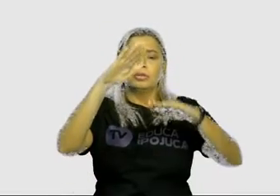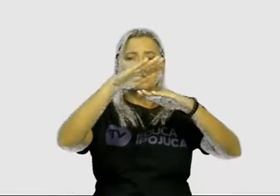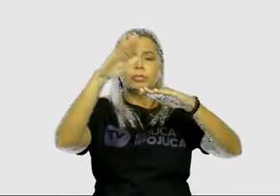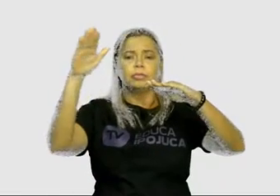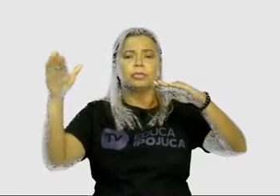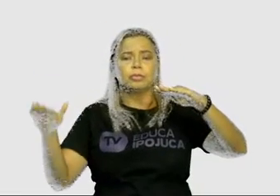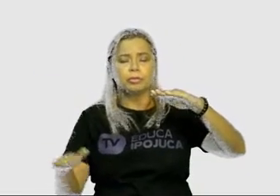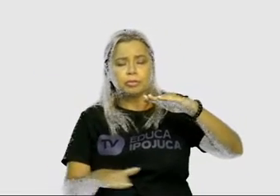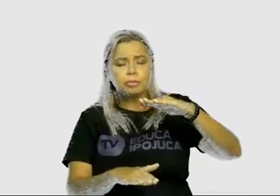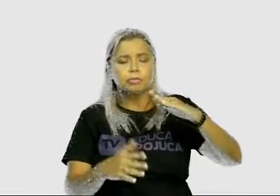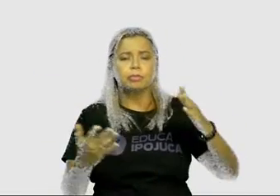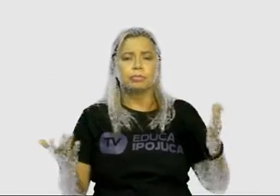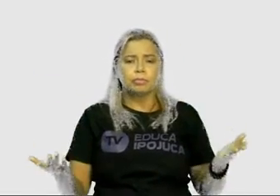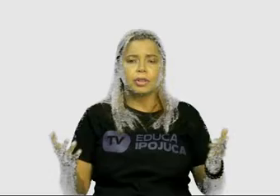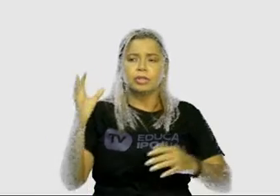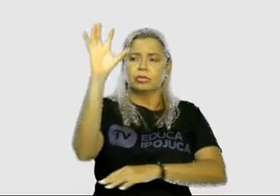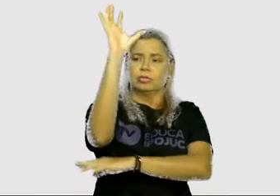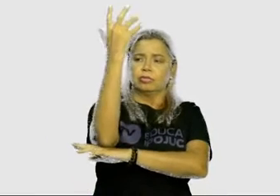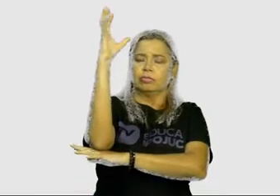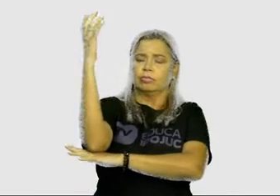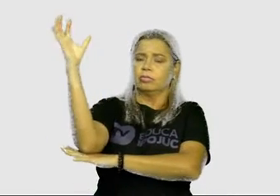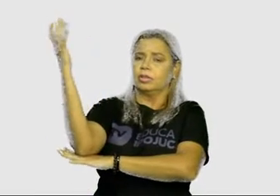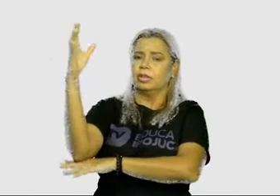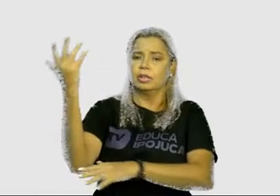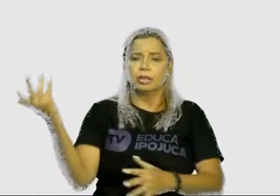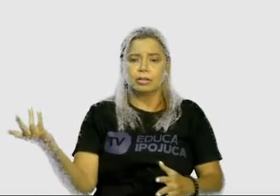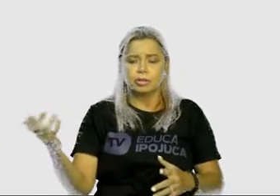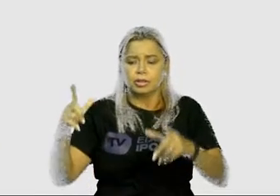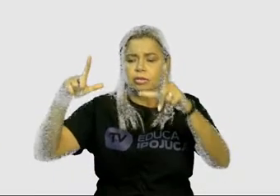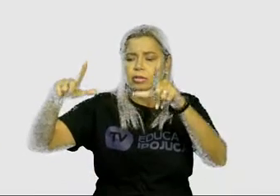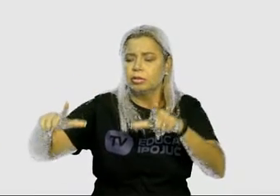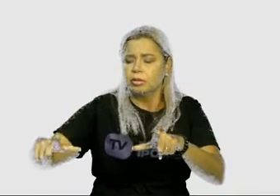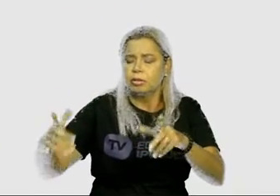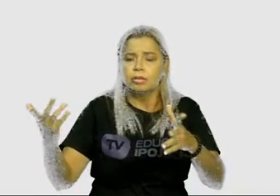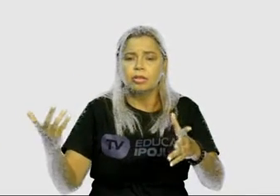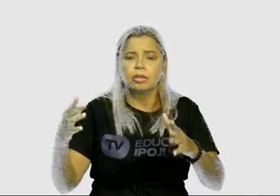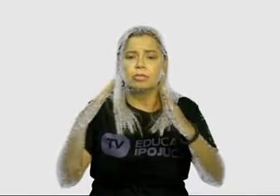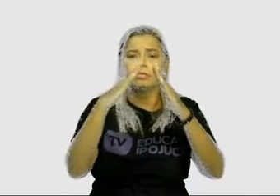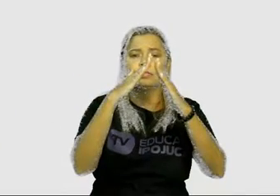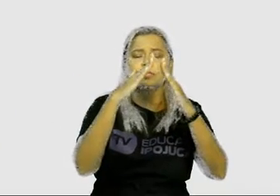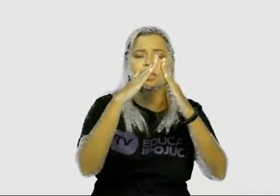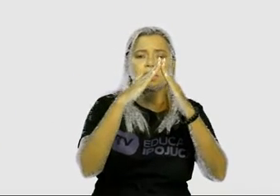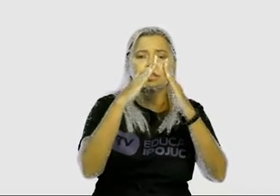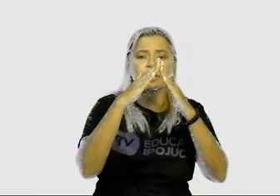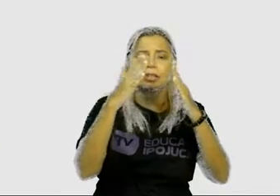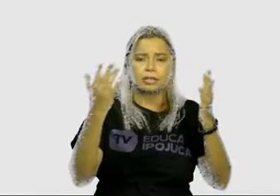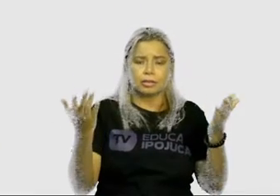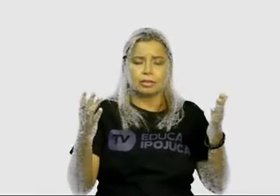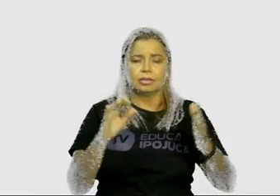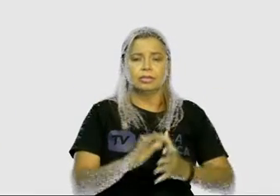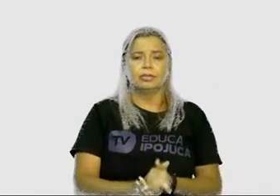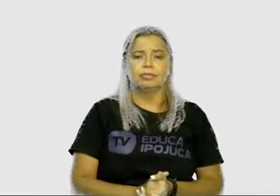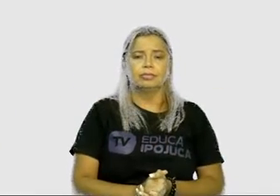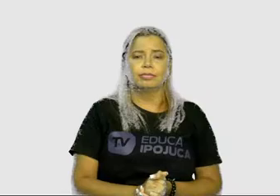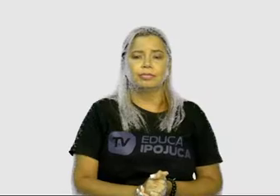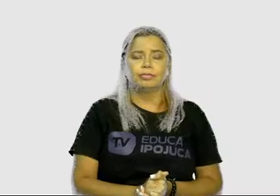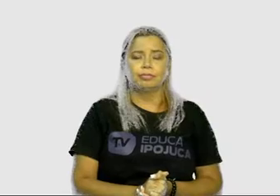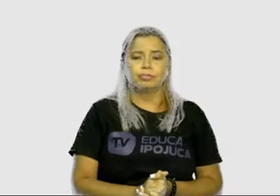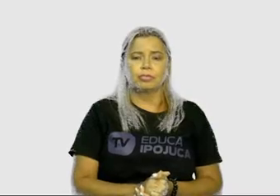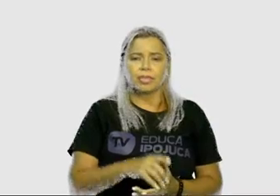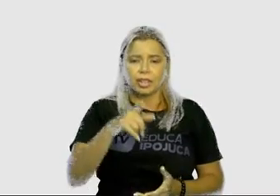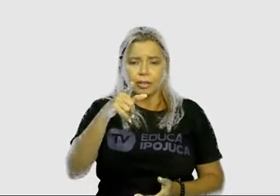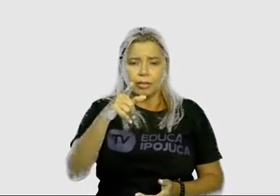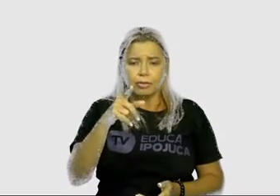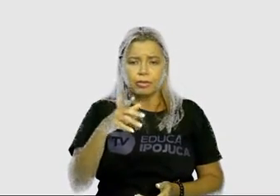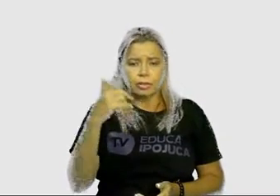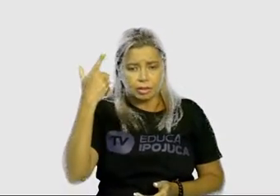imagem e a casa onde está posicionada. Embaixo ou em cima da árvore? Será que você